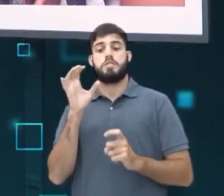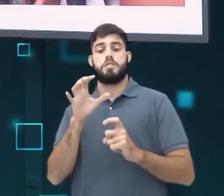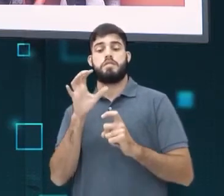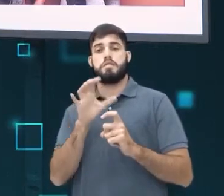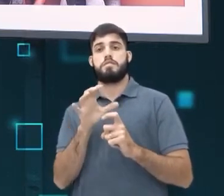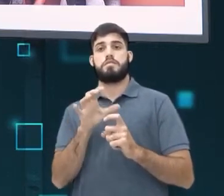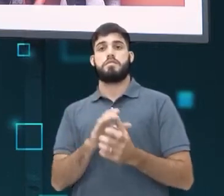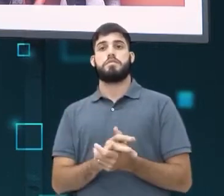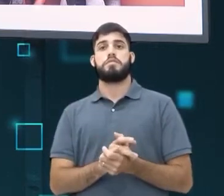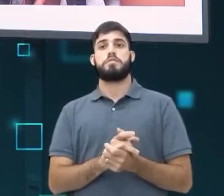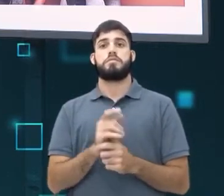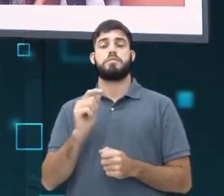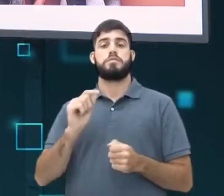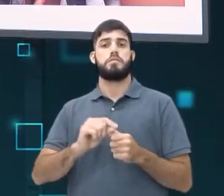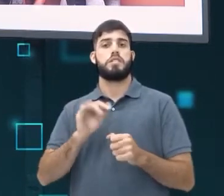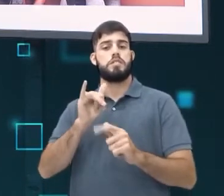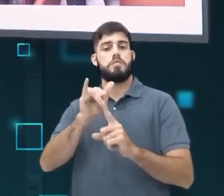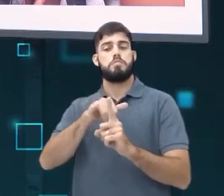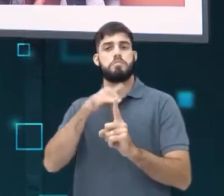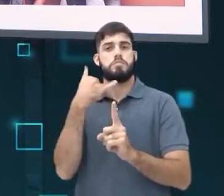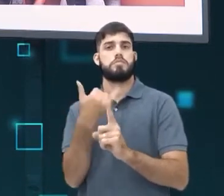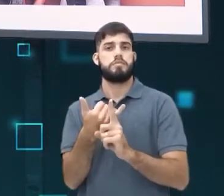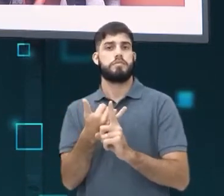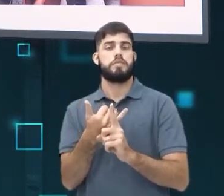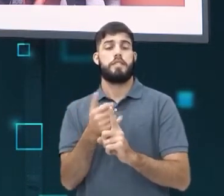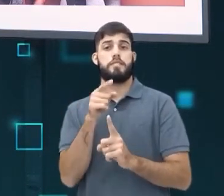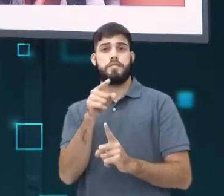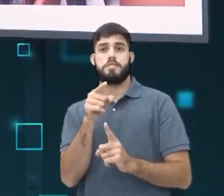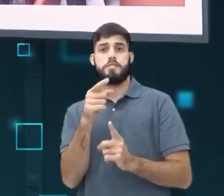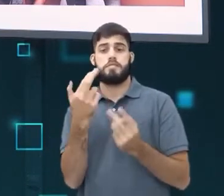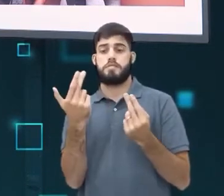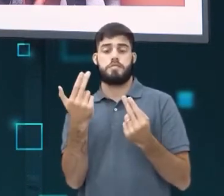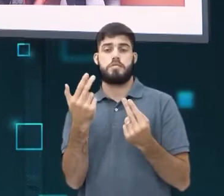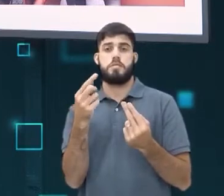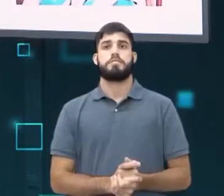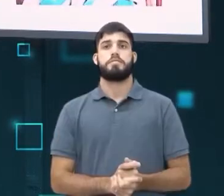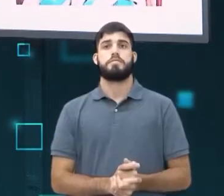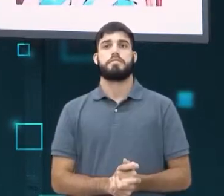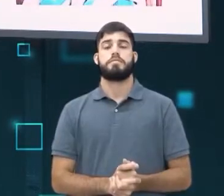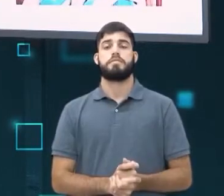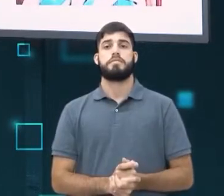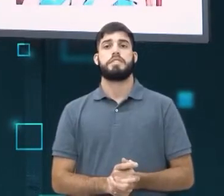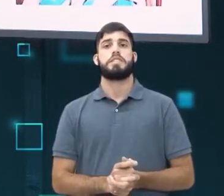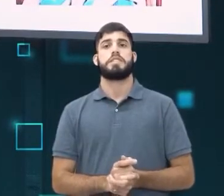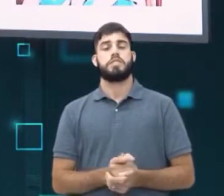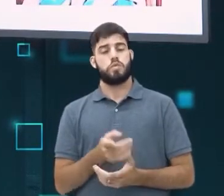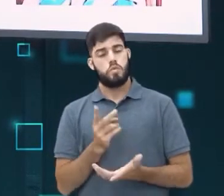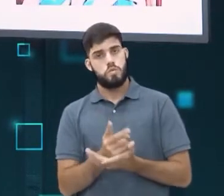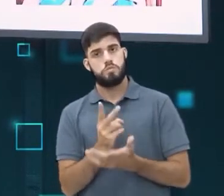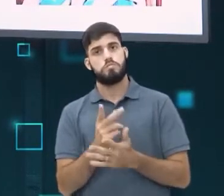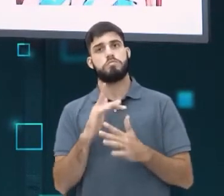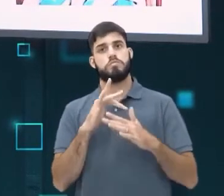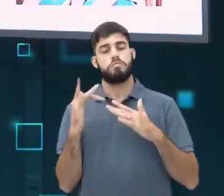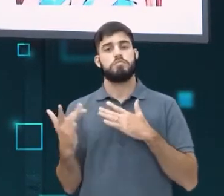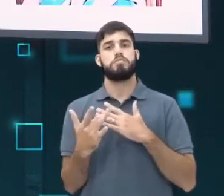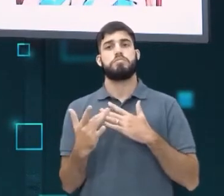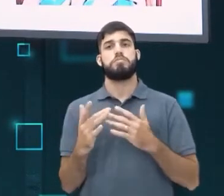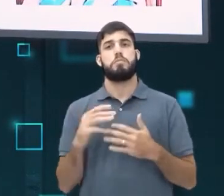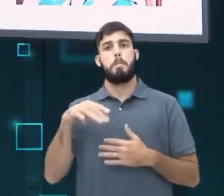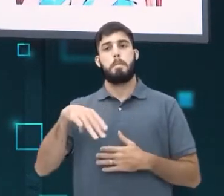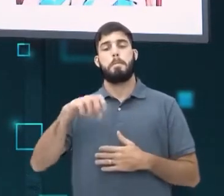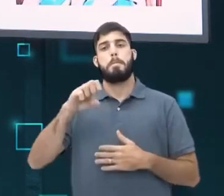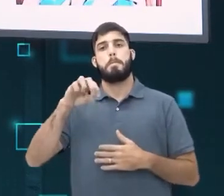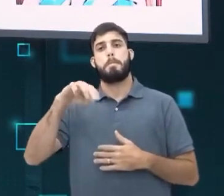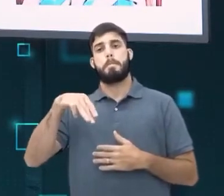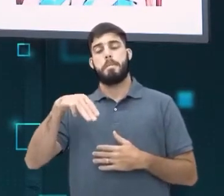façam bullying, porque você não é igual àquilo que eles esperam. Ainda falando de redes sociais, por que não falar